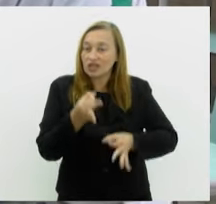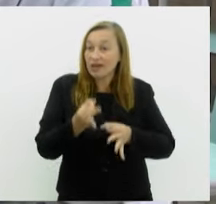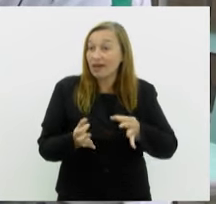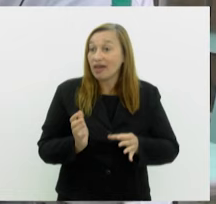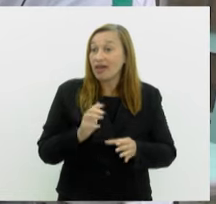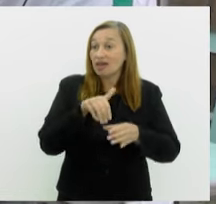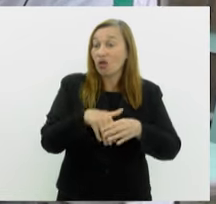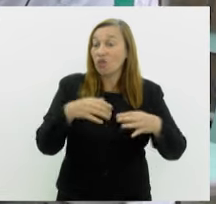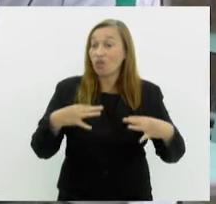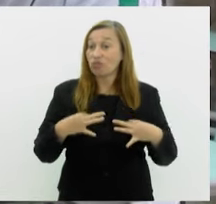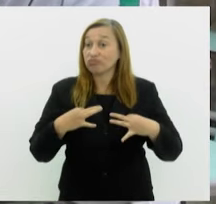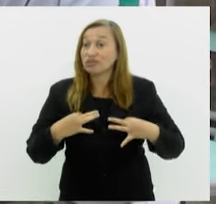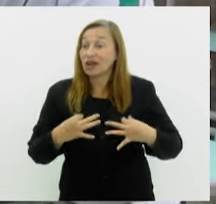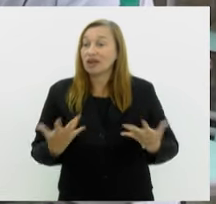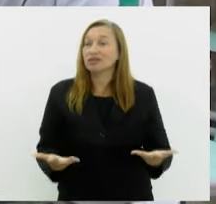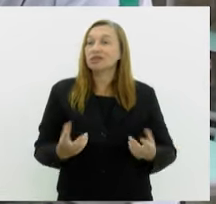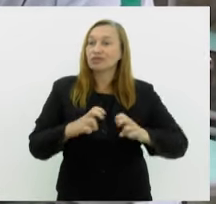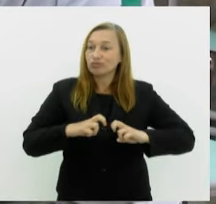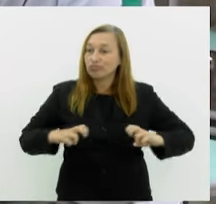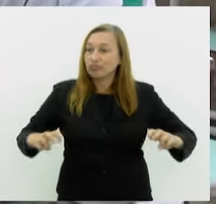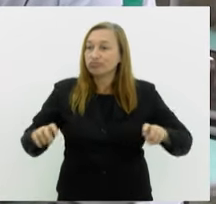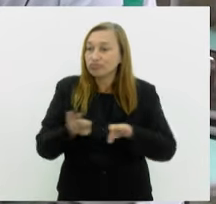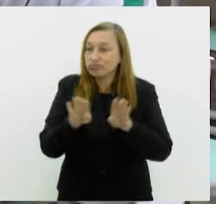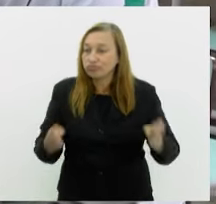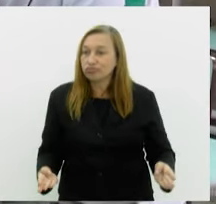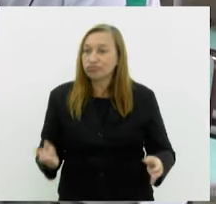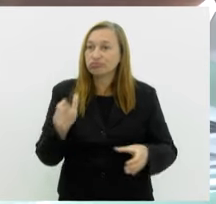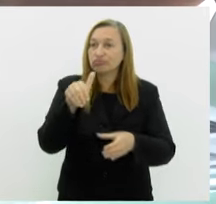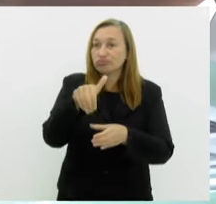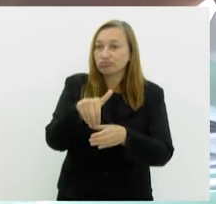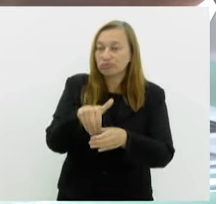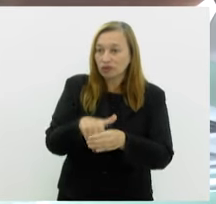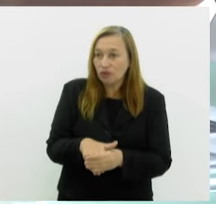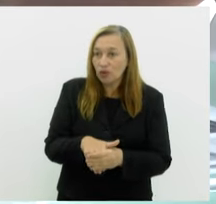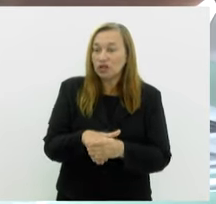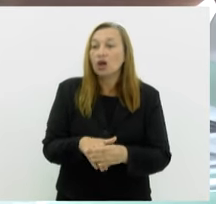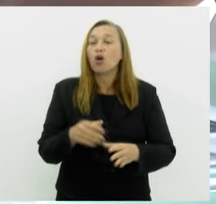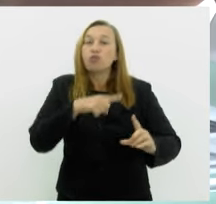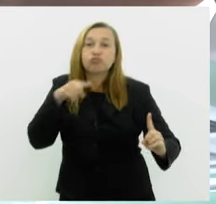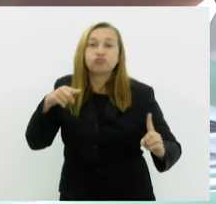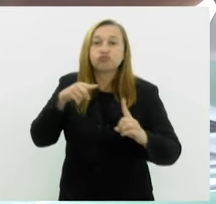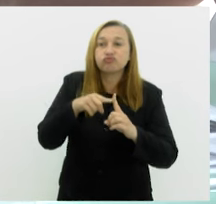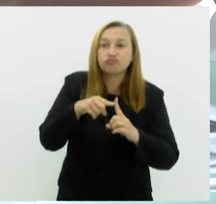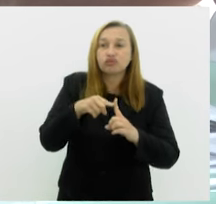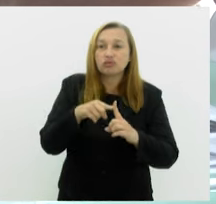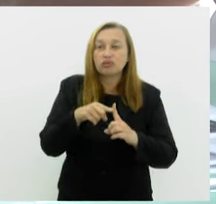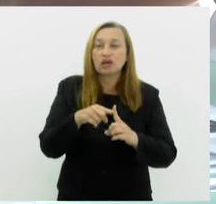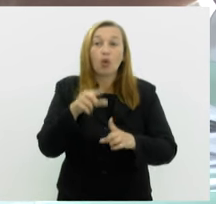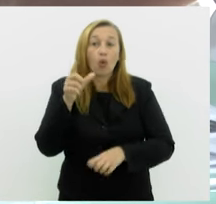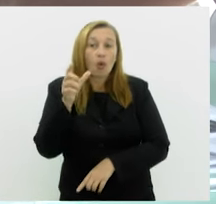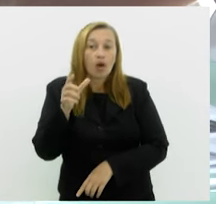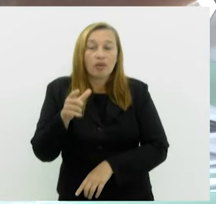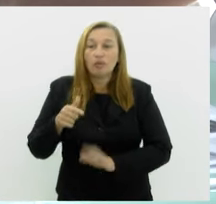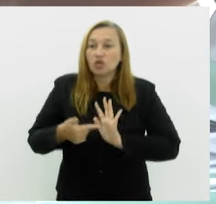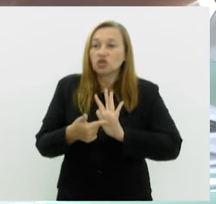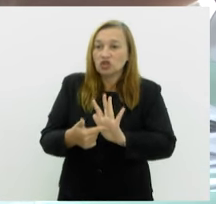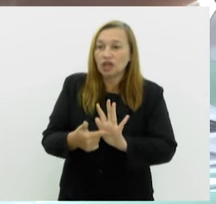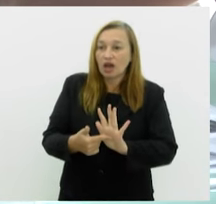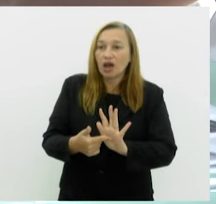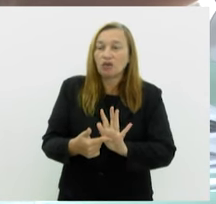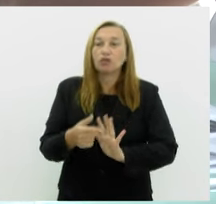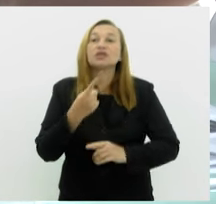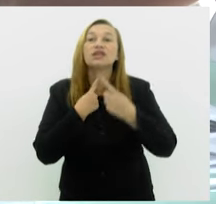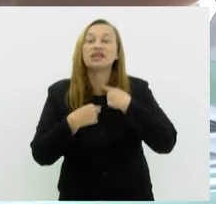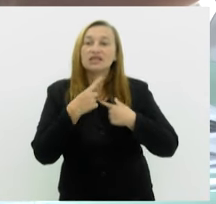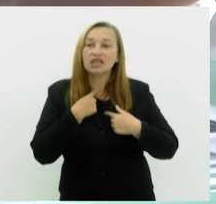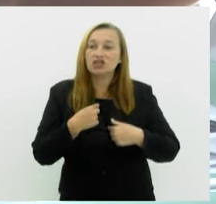voluntários para atuação nas mesas receptoras de votos. O objetivo é confirmar o interesse em participar e os dados necessários